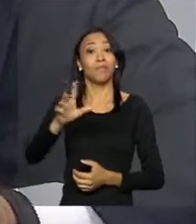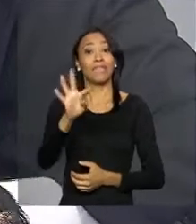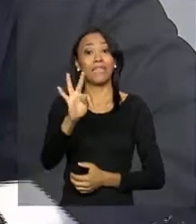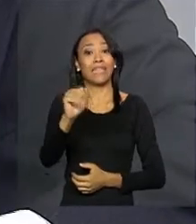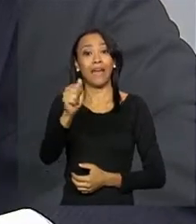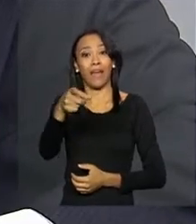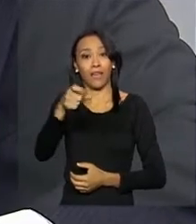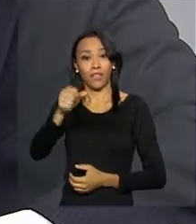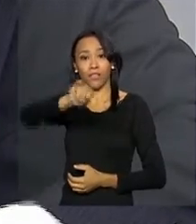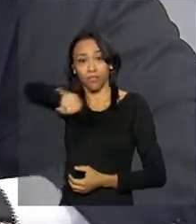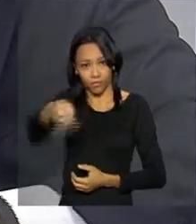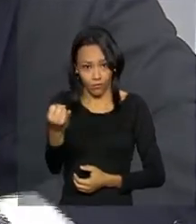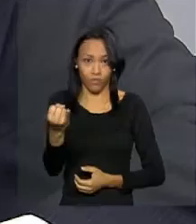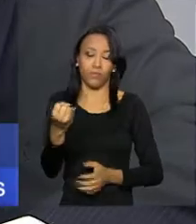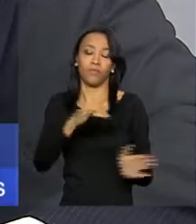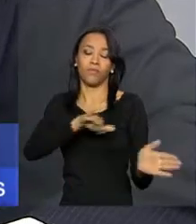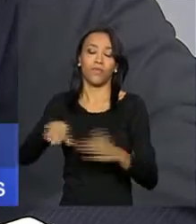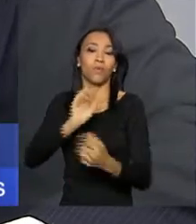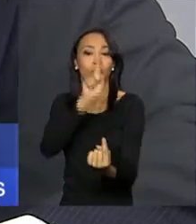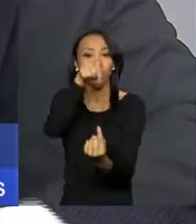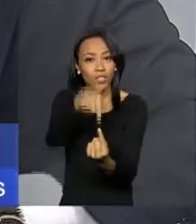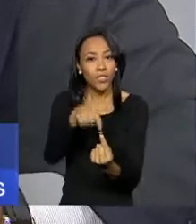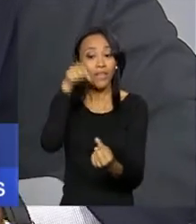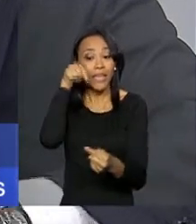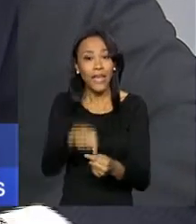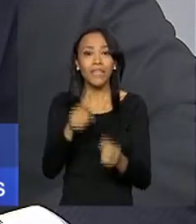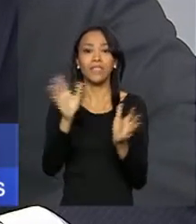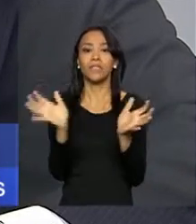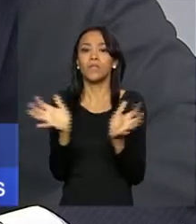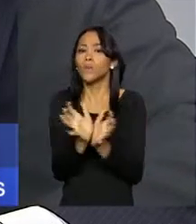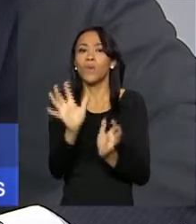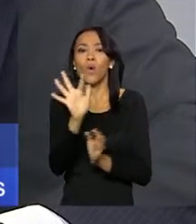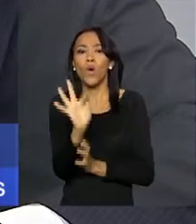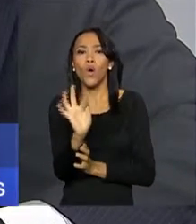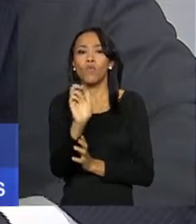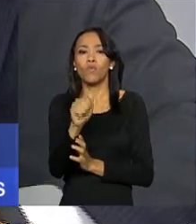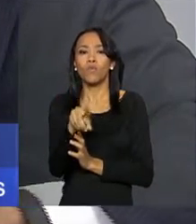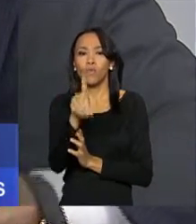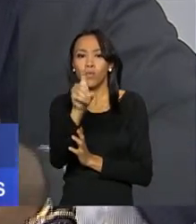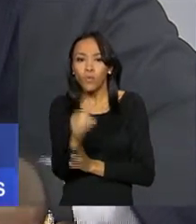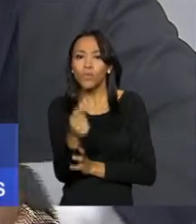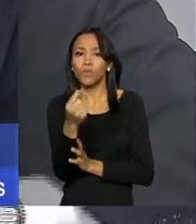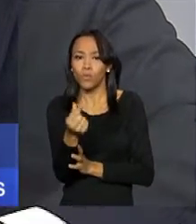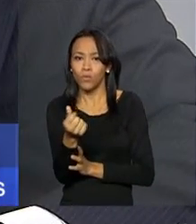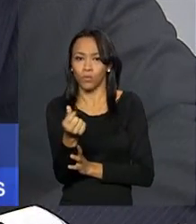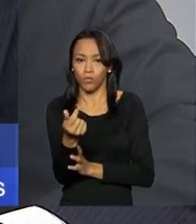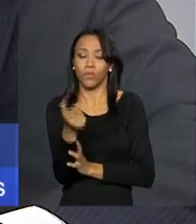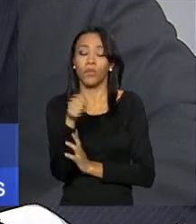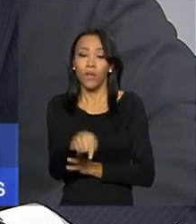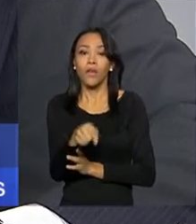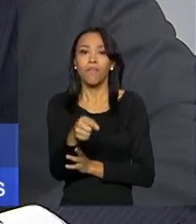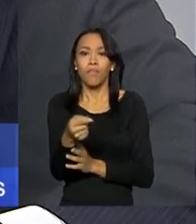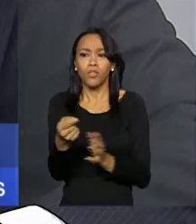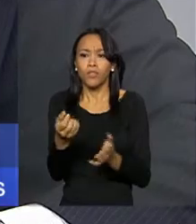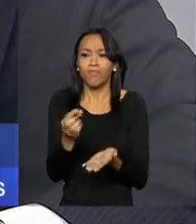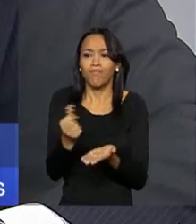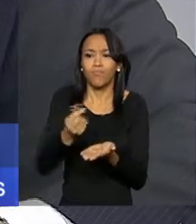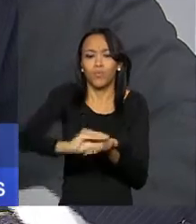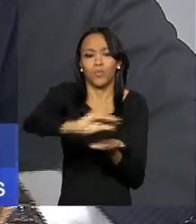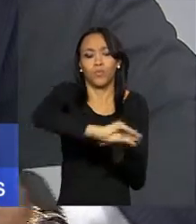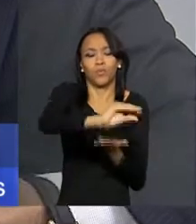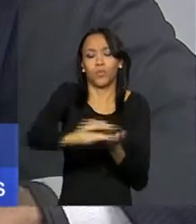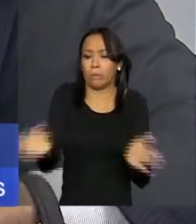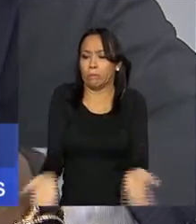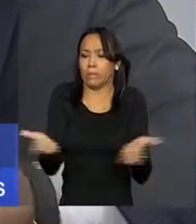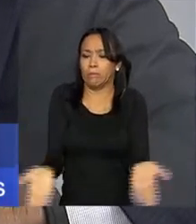expectativa é que os fundos, cumprindo a sua missão, possam participar nesse momento de retomada do crescimento, que